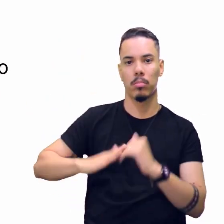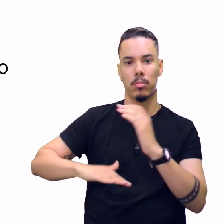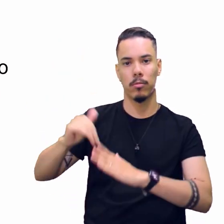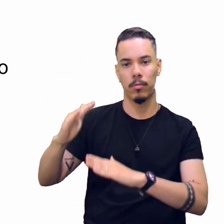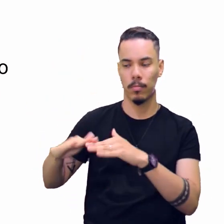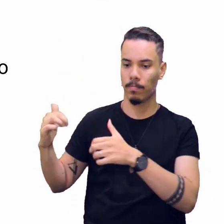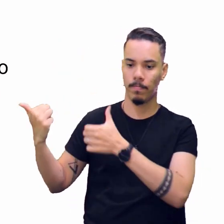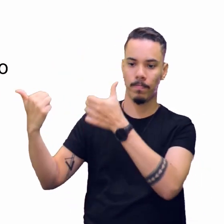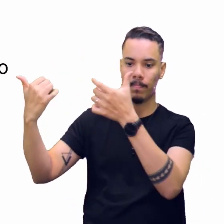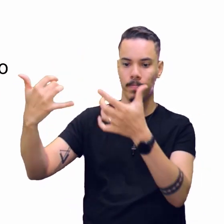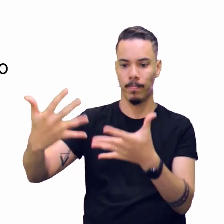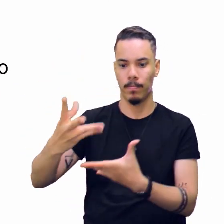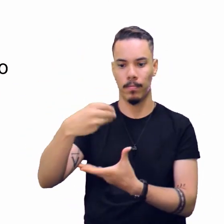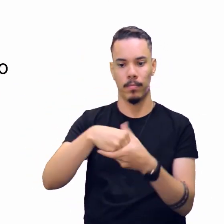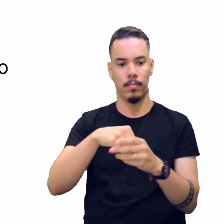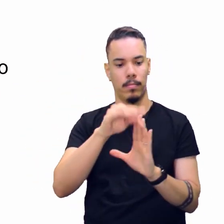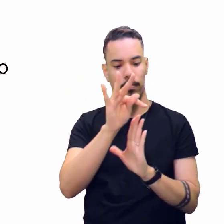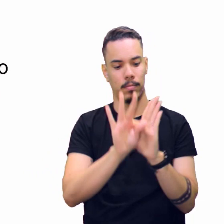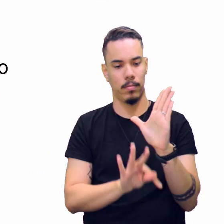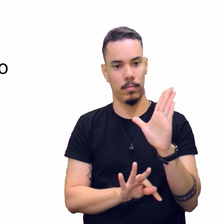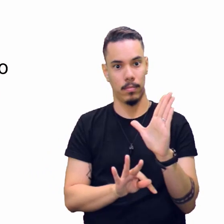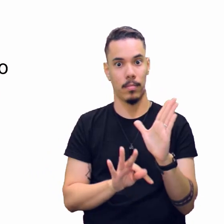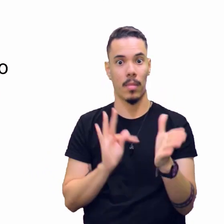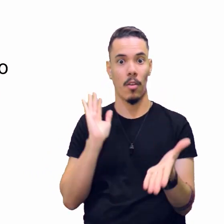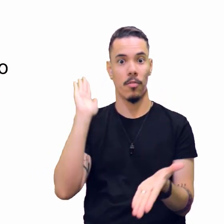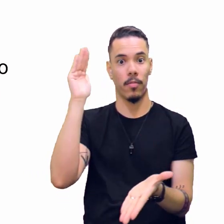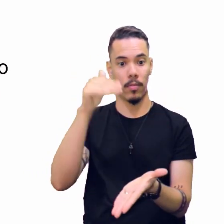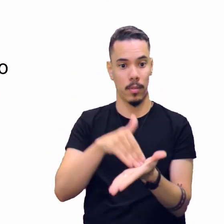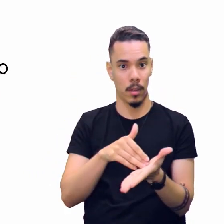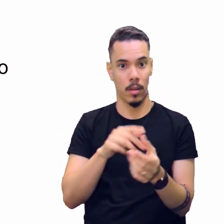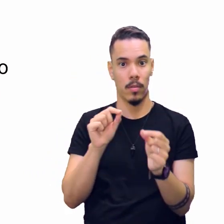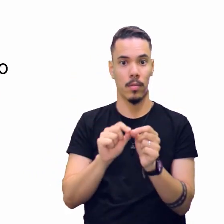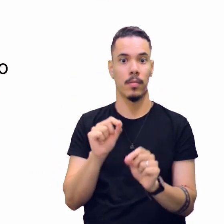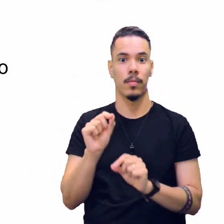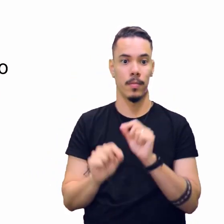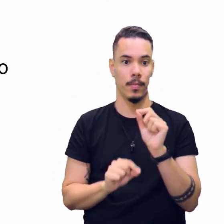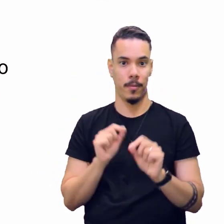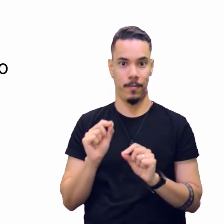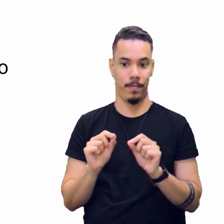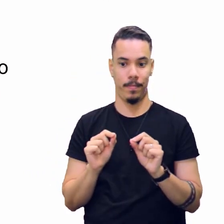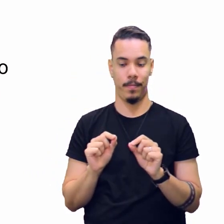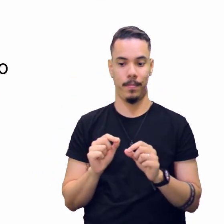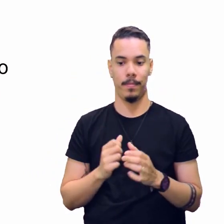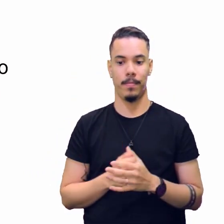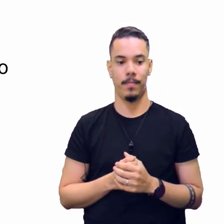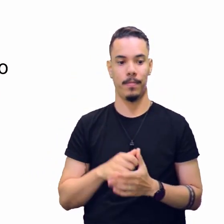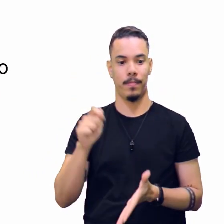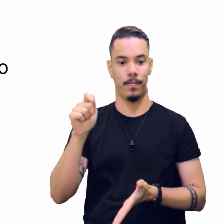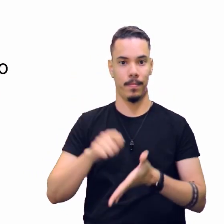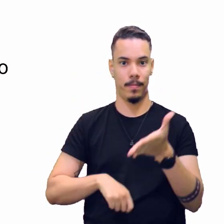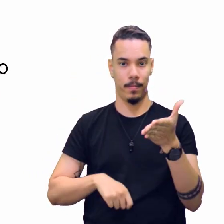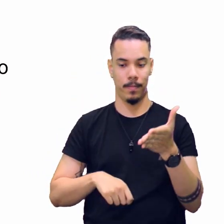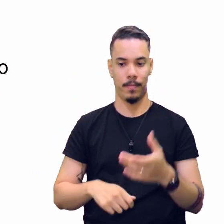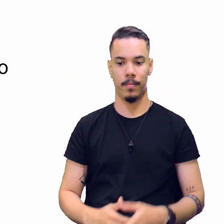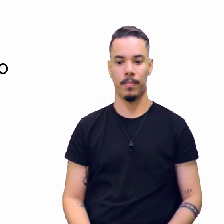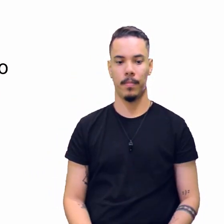Tá certo? No corpo do texto. E no final vai fazer o quê, Amadinho? A assinatura. Agora,